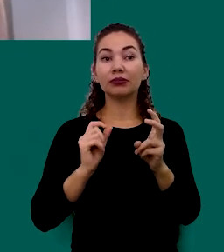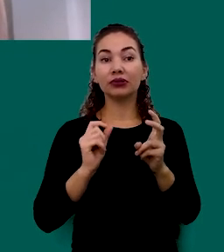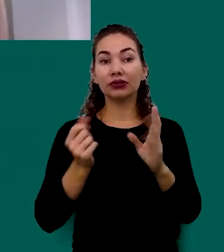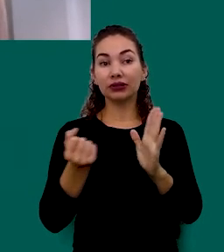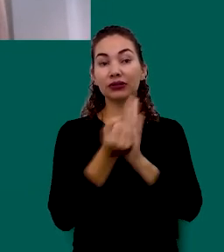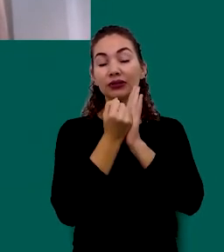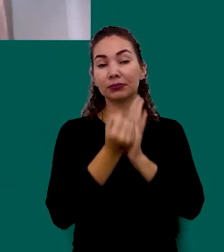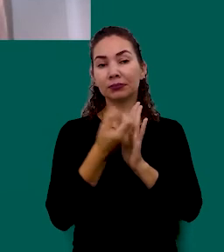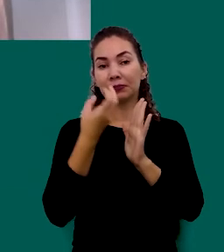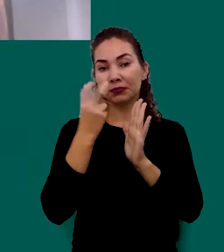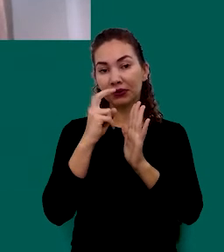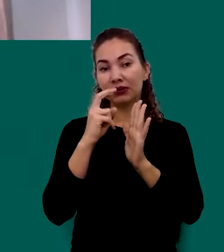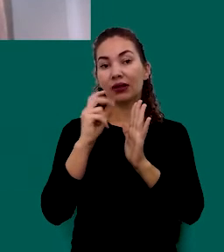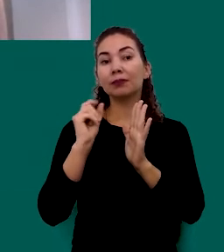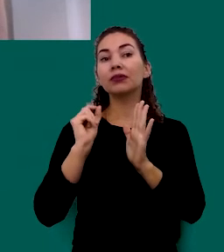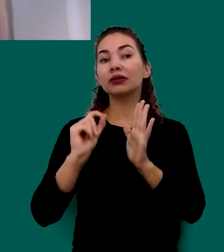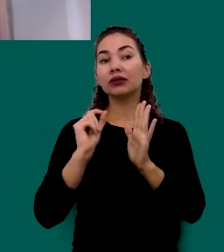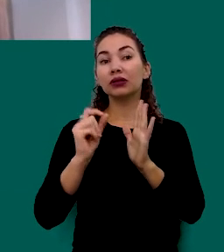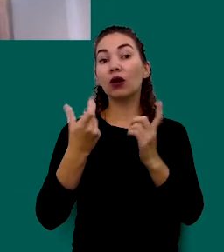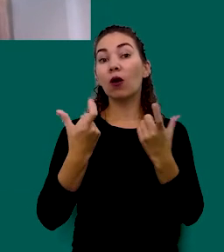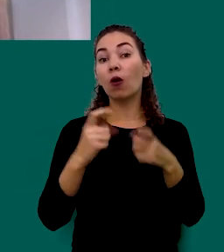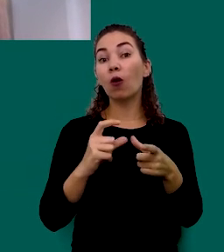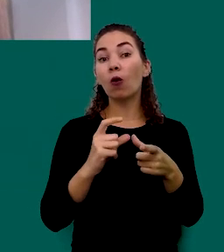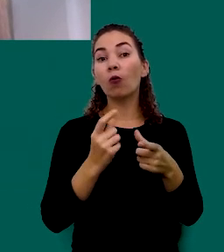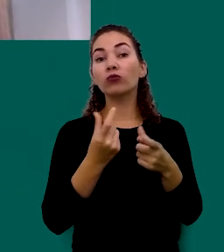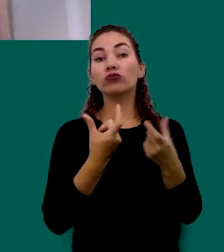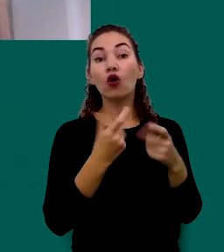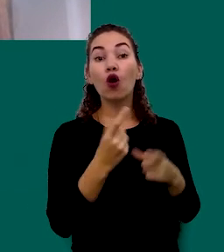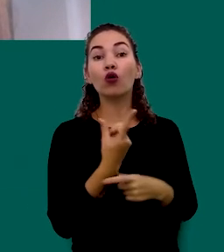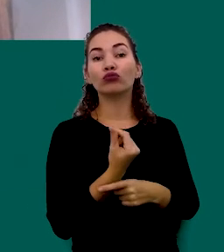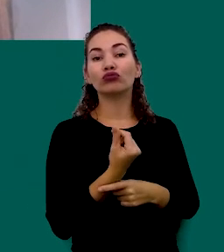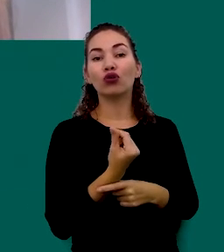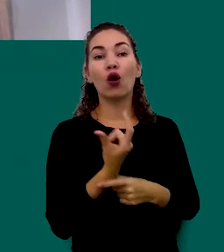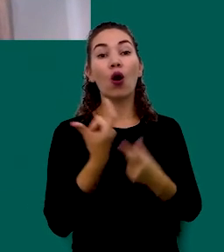registro Nos Faz Perceber Aonde A Gente Destina Também O